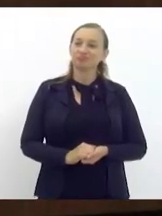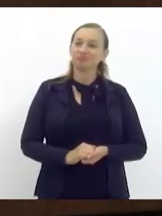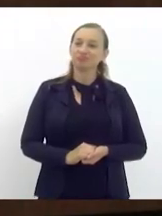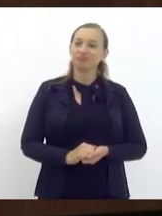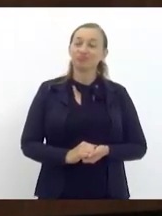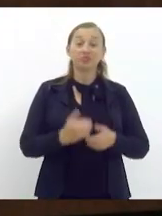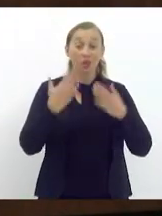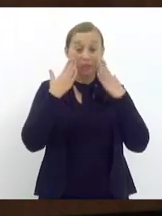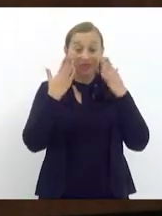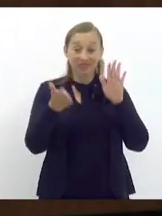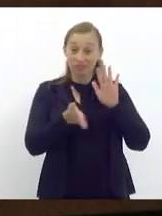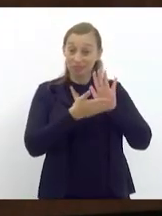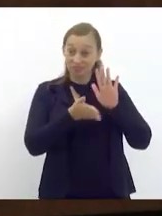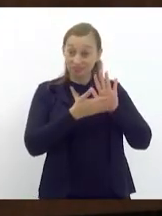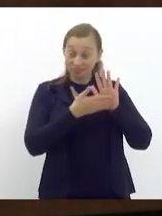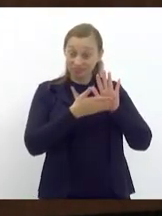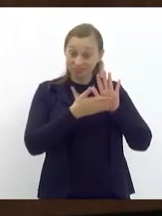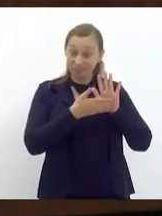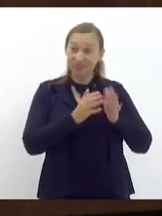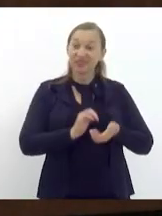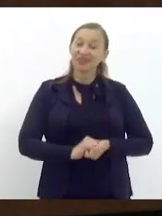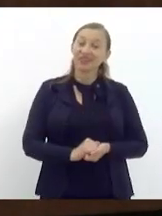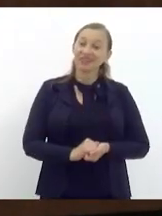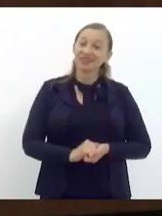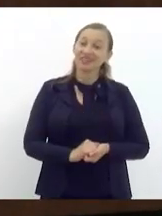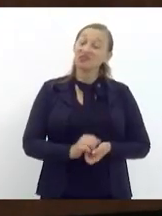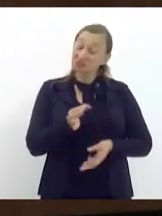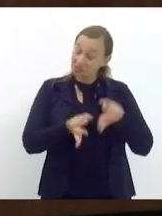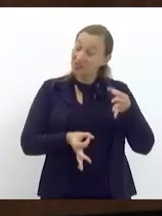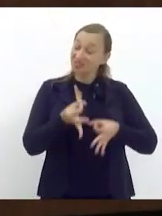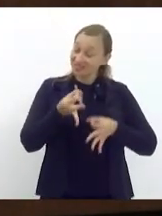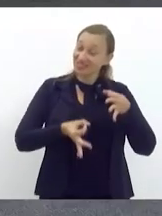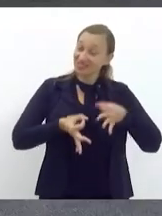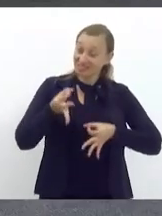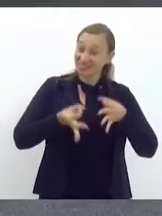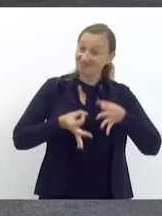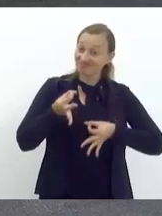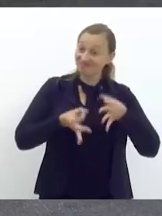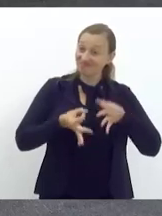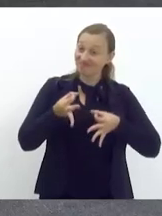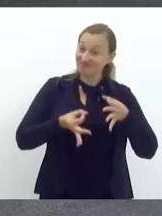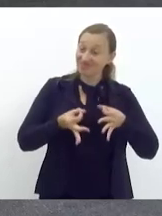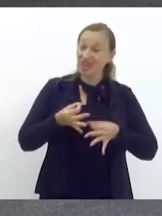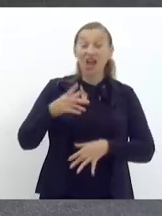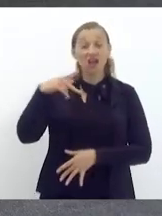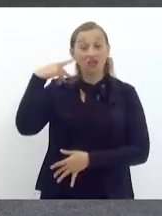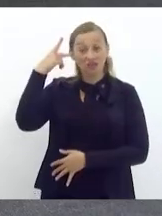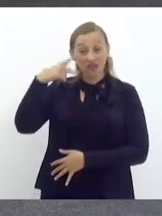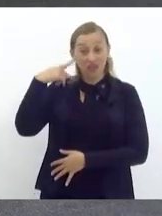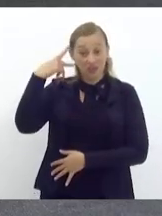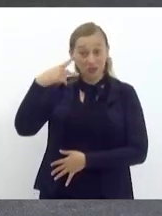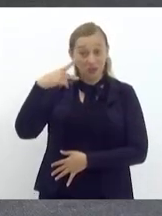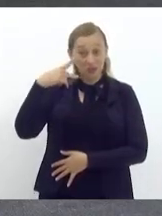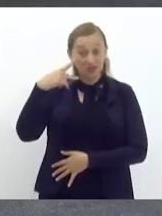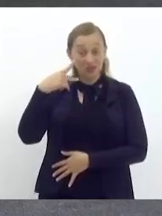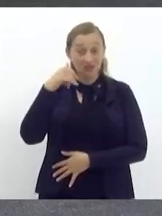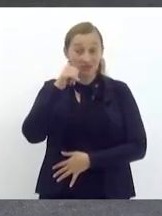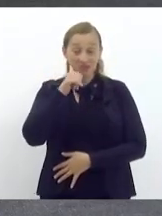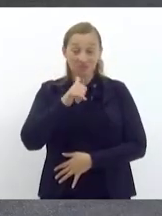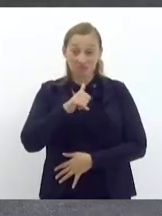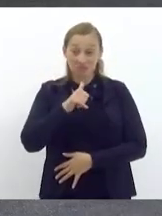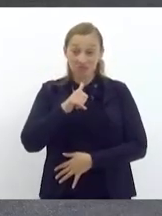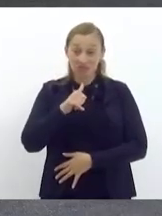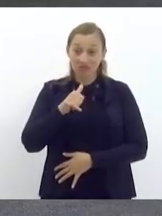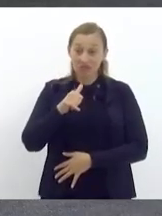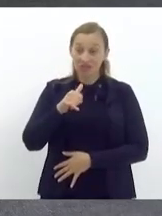proposta faz justiça a uma vereadora de grande